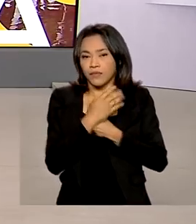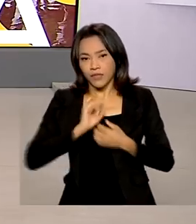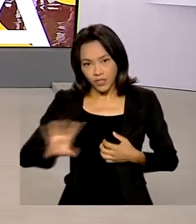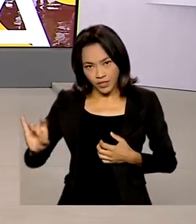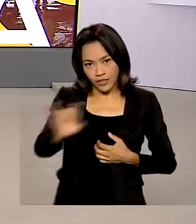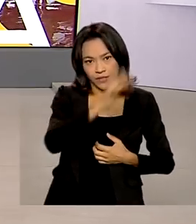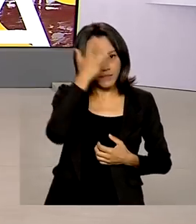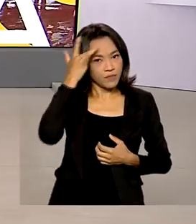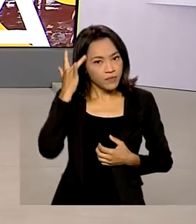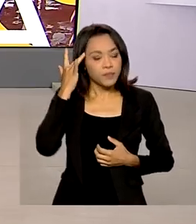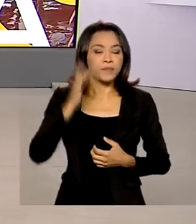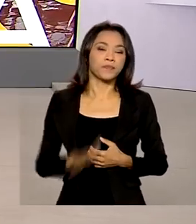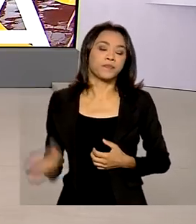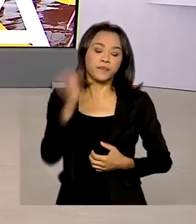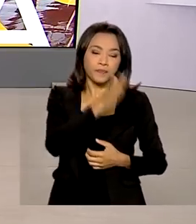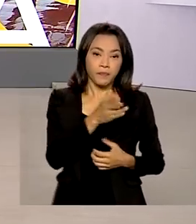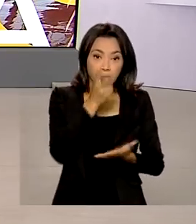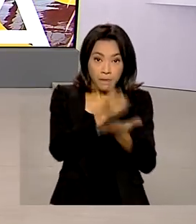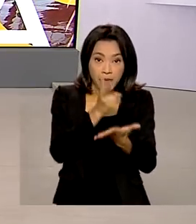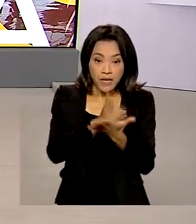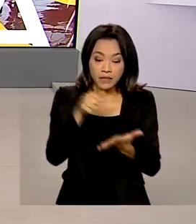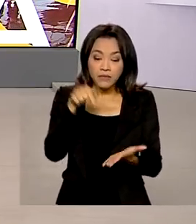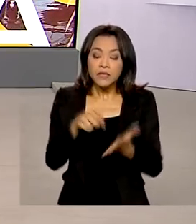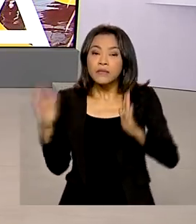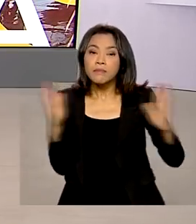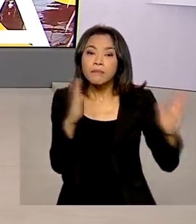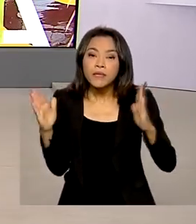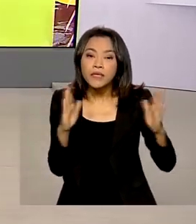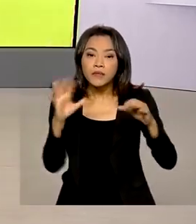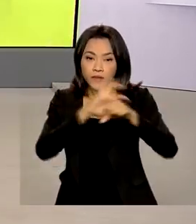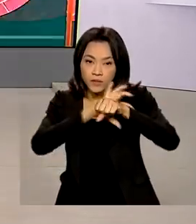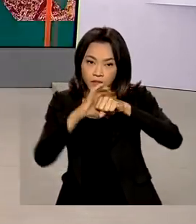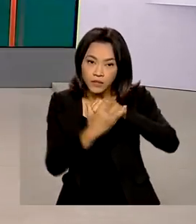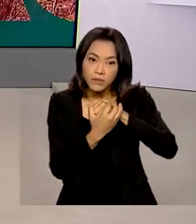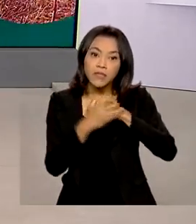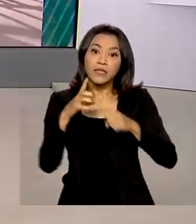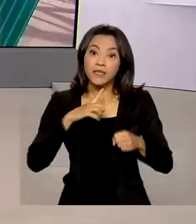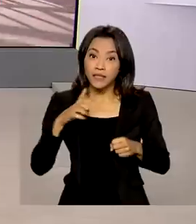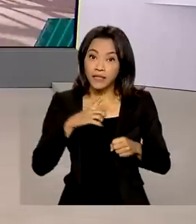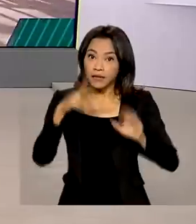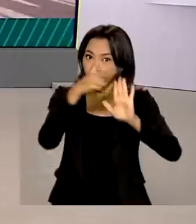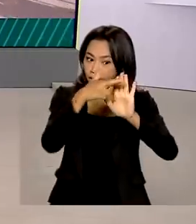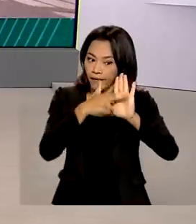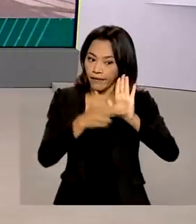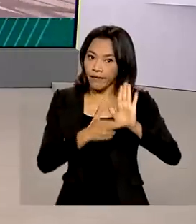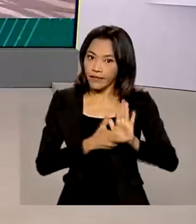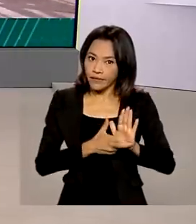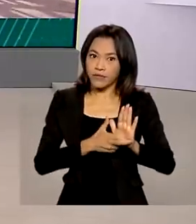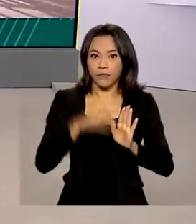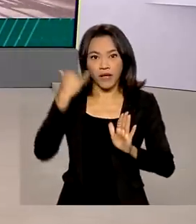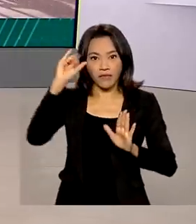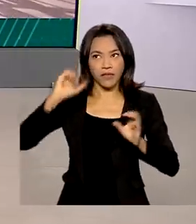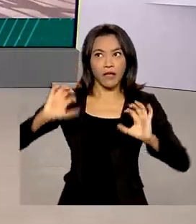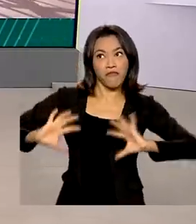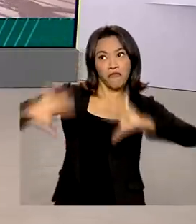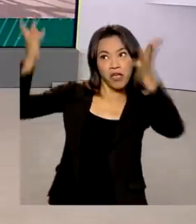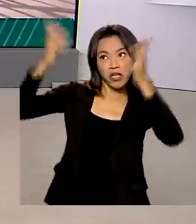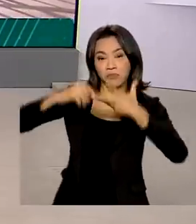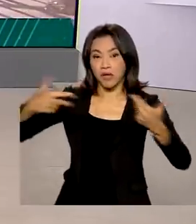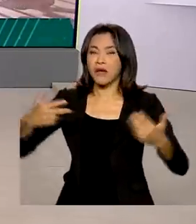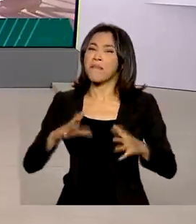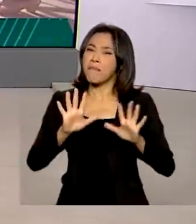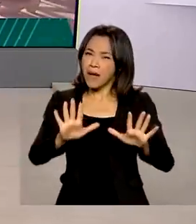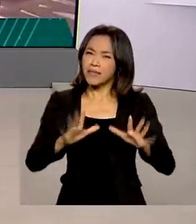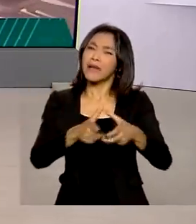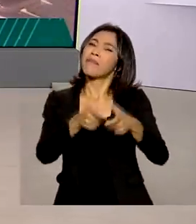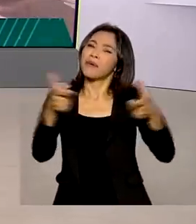Mesmo neste período de pandemia, em que há restrições para a realização de grandes eventos, muitos brasileiros não abrem mão de viajar